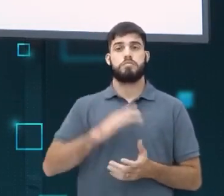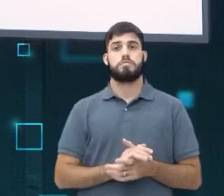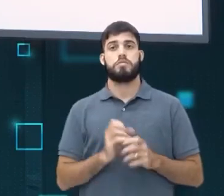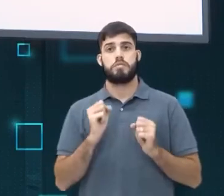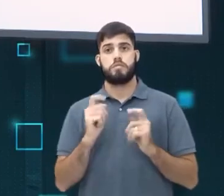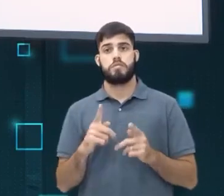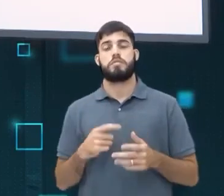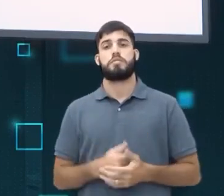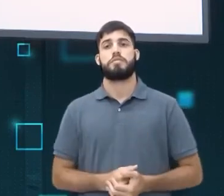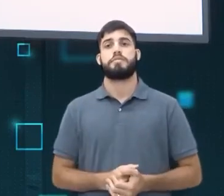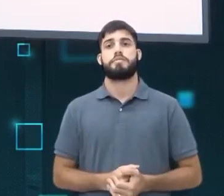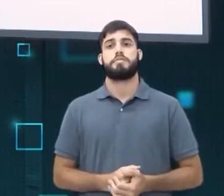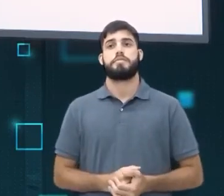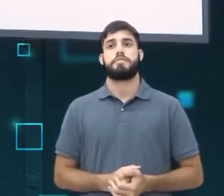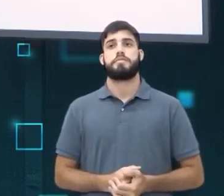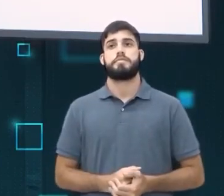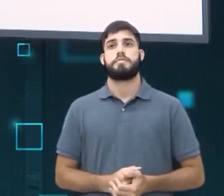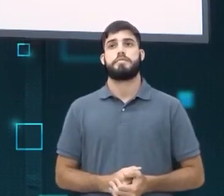atitudes. Tá certo?